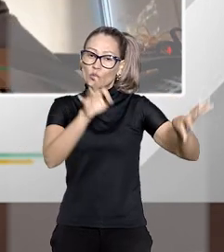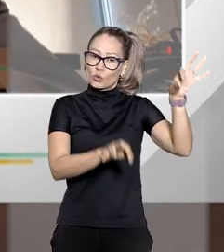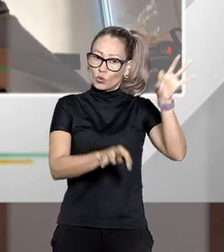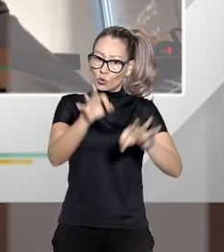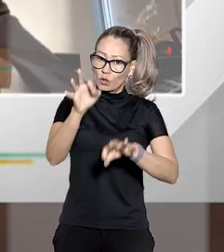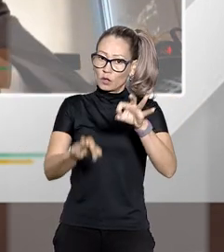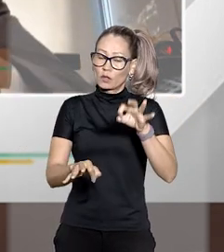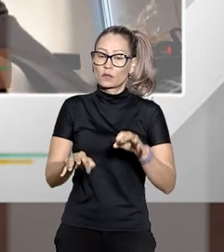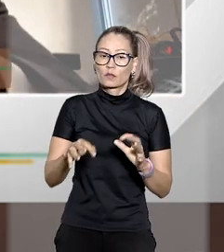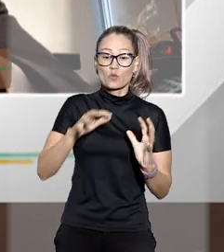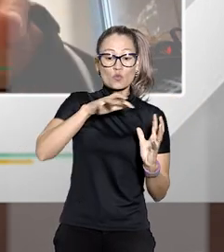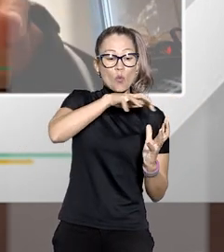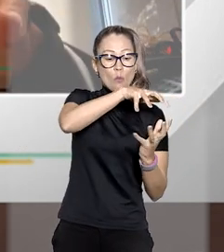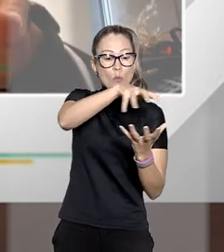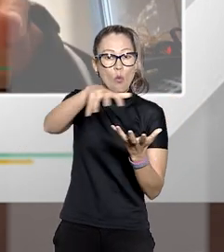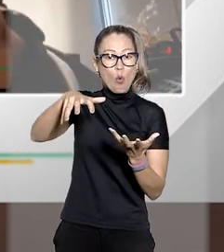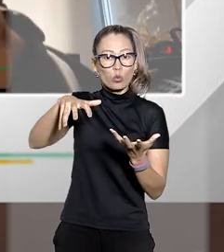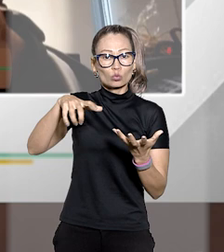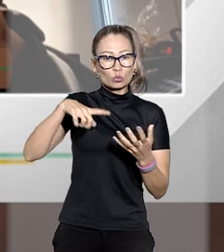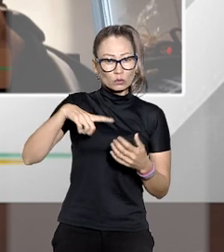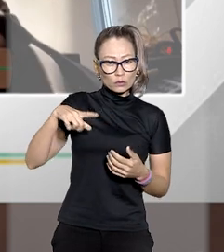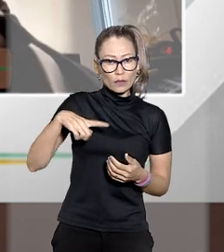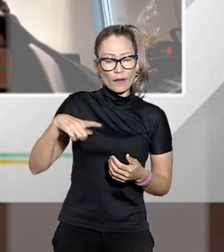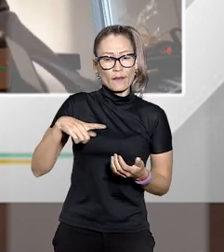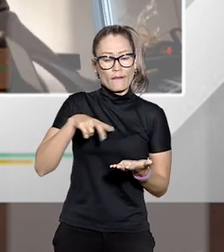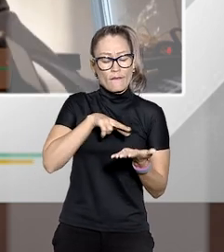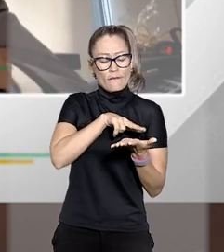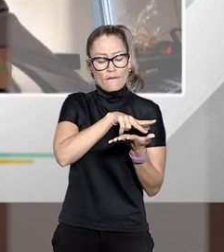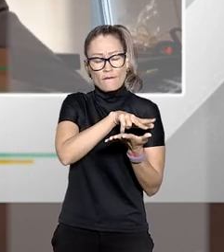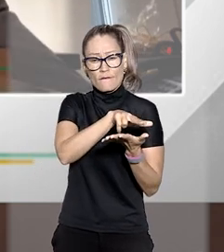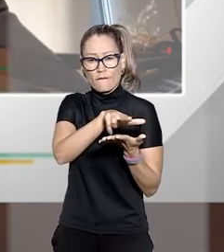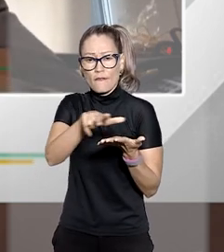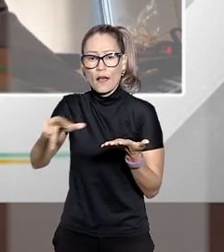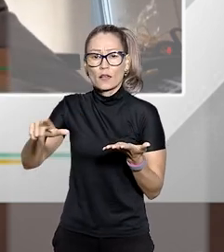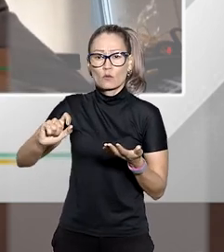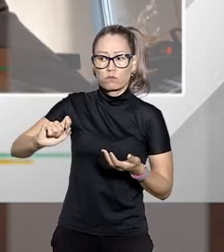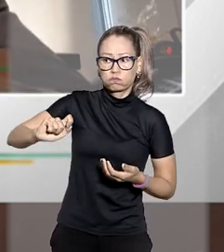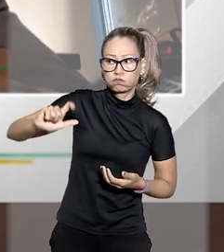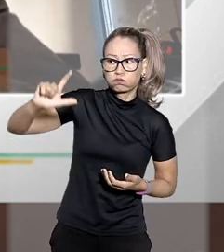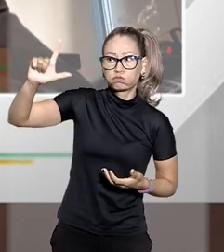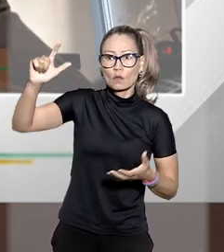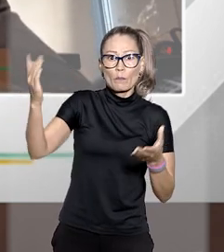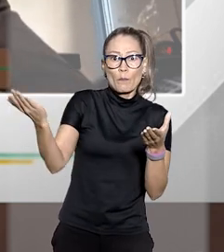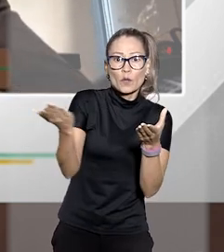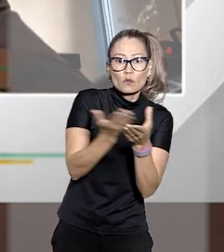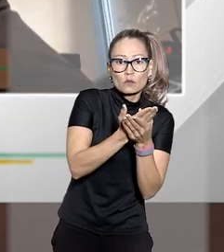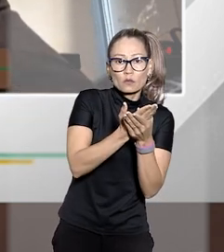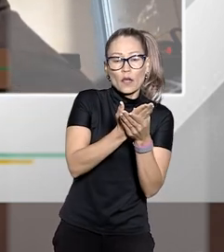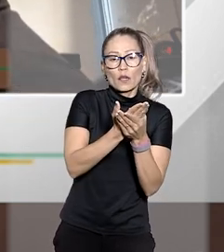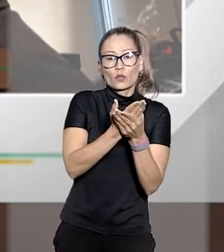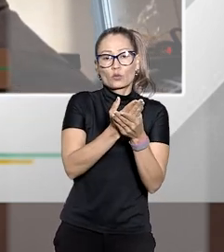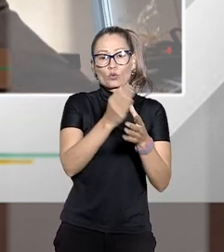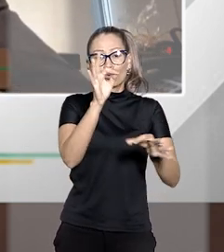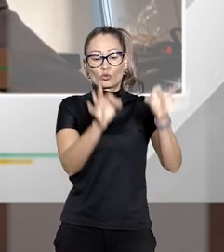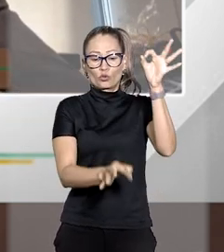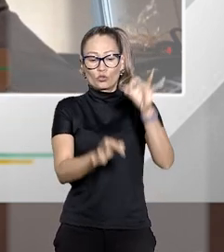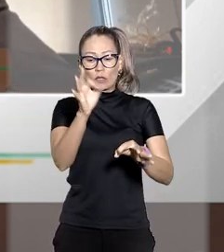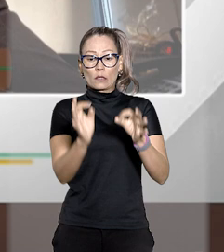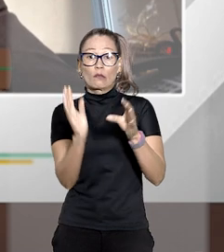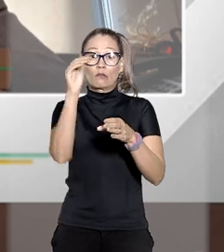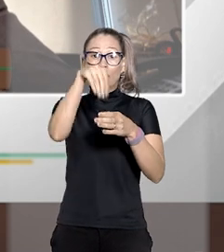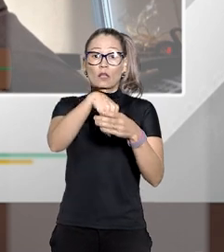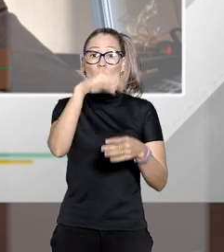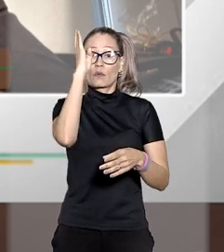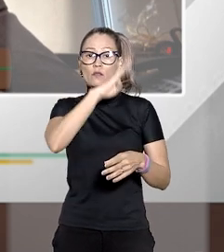nenhum judiciário no mundo tem per capita a volumetria de processos que o judiciário